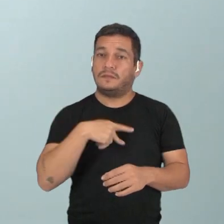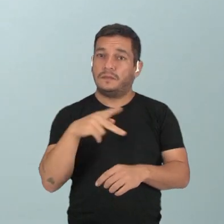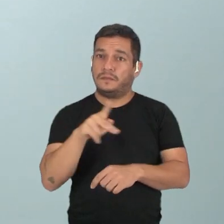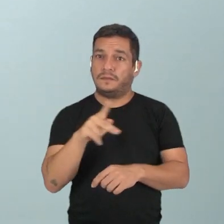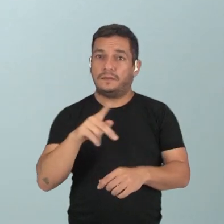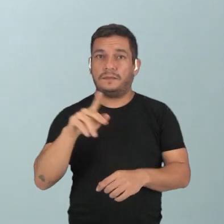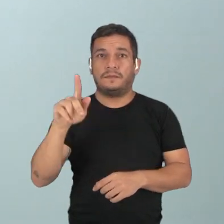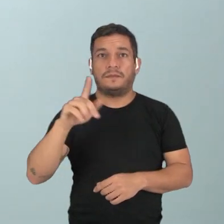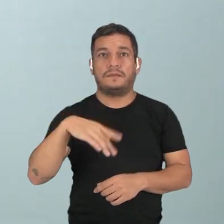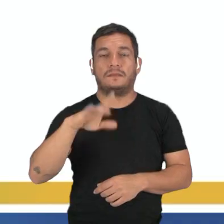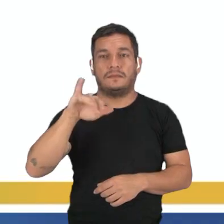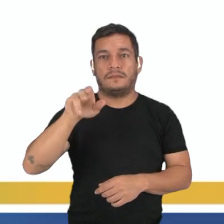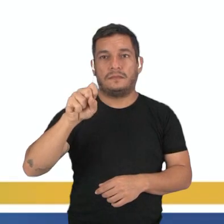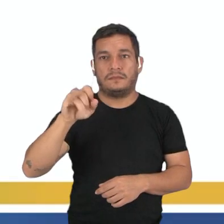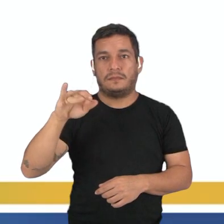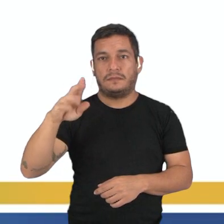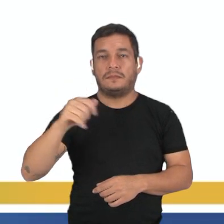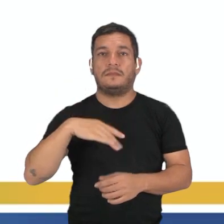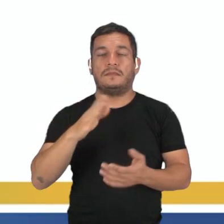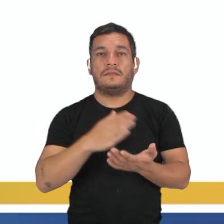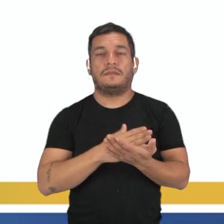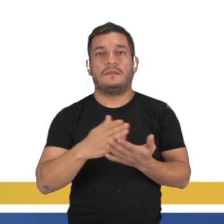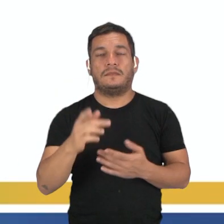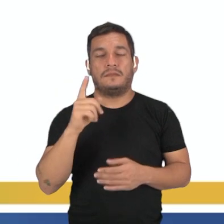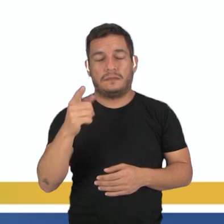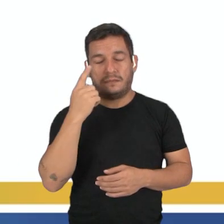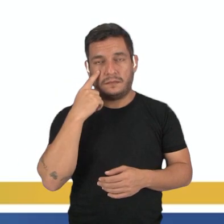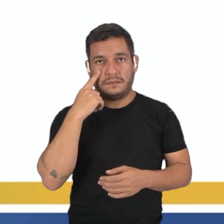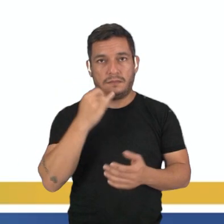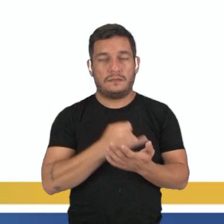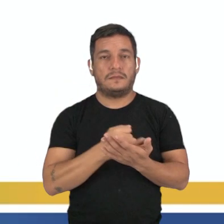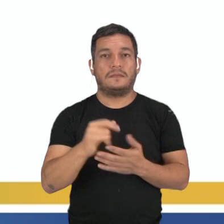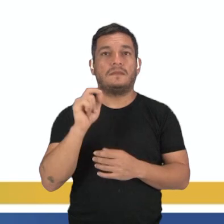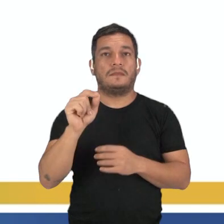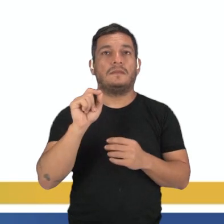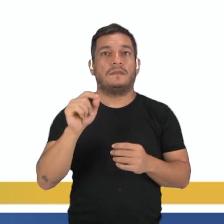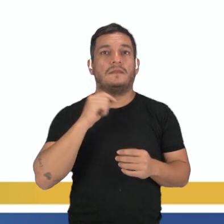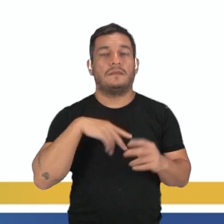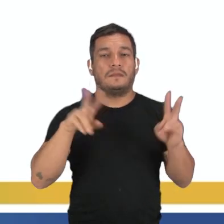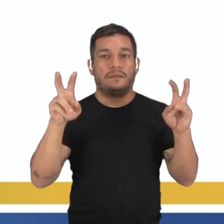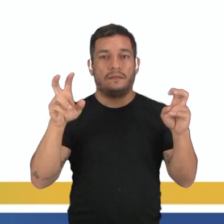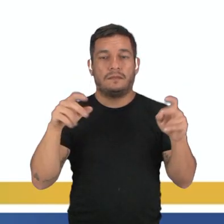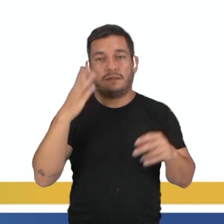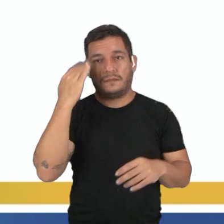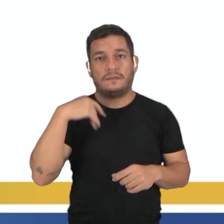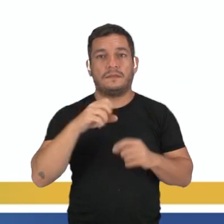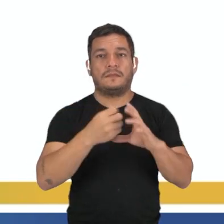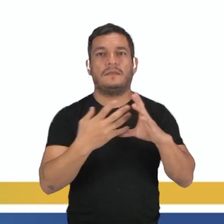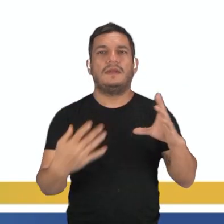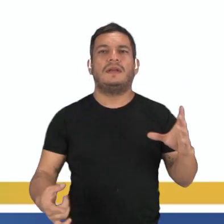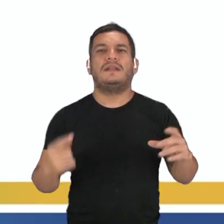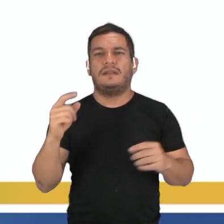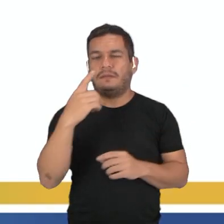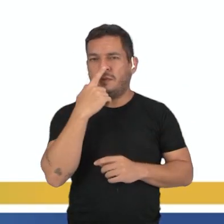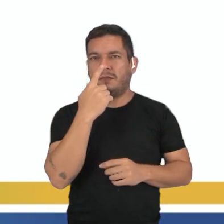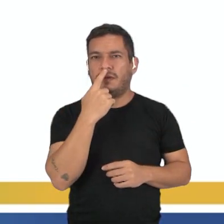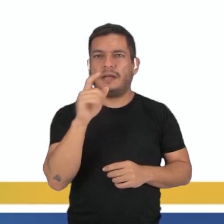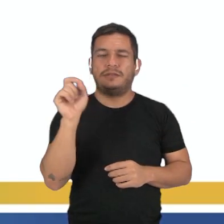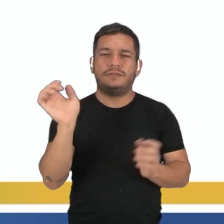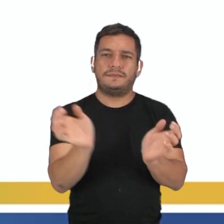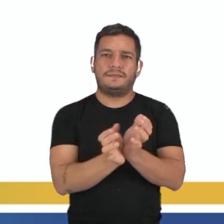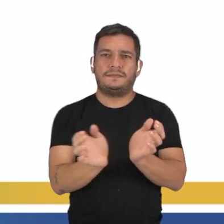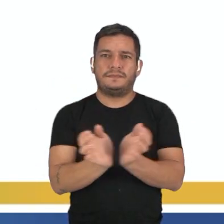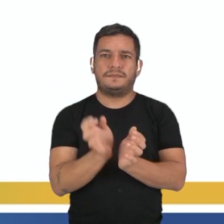vamos lá? Então para começar a gente vai iniciar introduzindo um assunto sabendo das características gerais desse grupo.